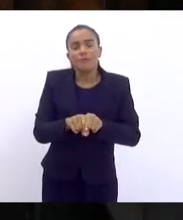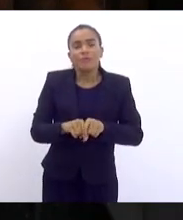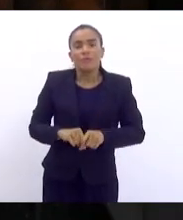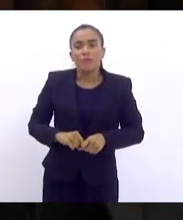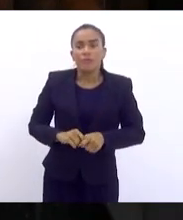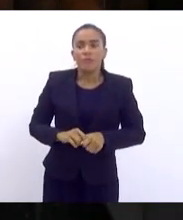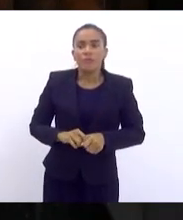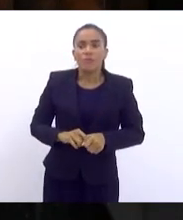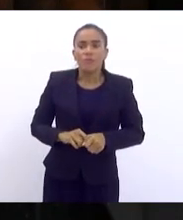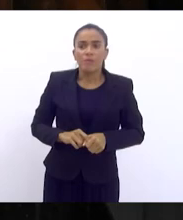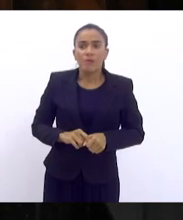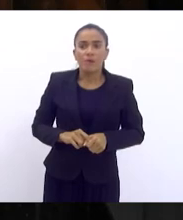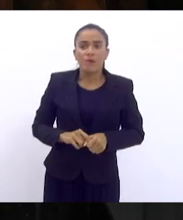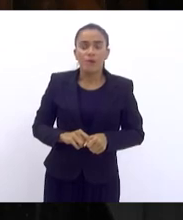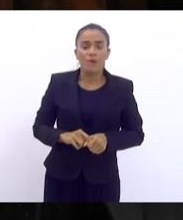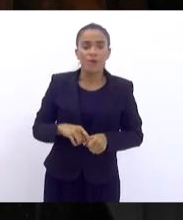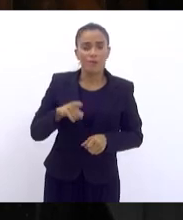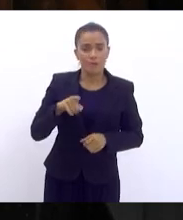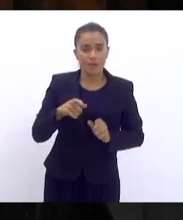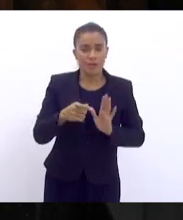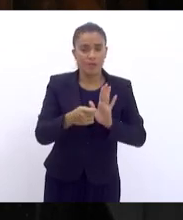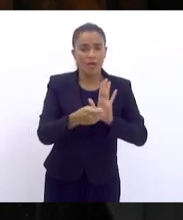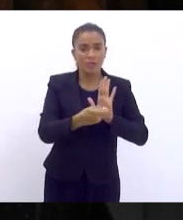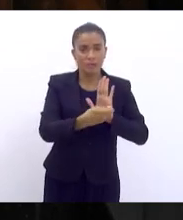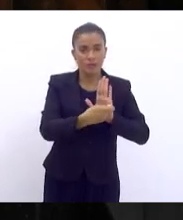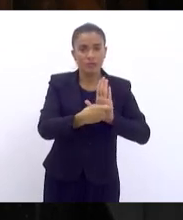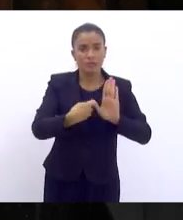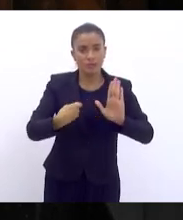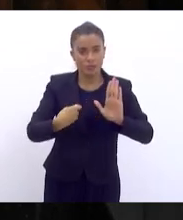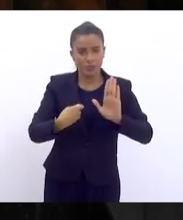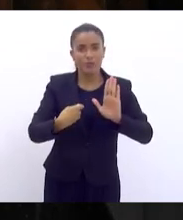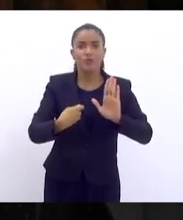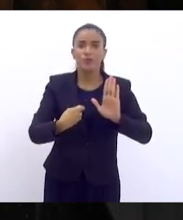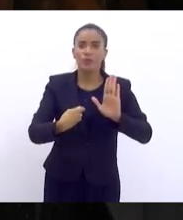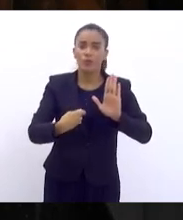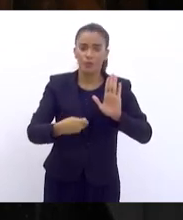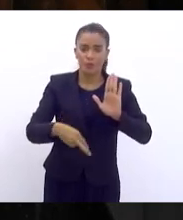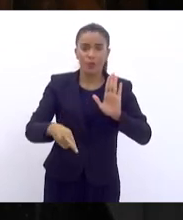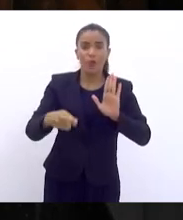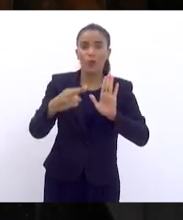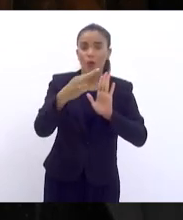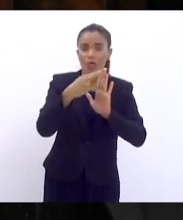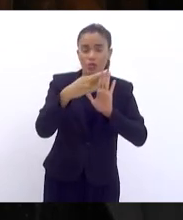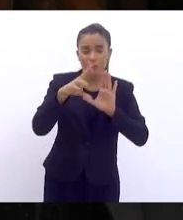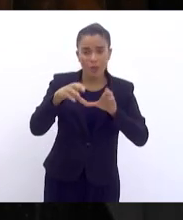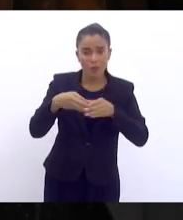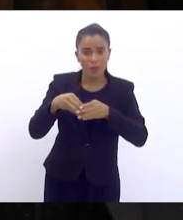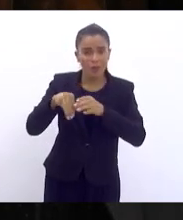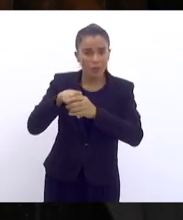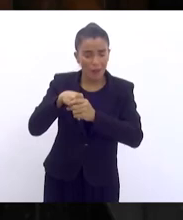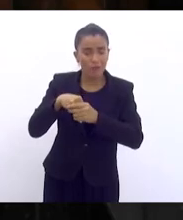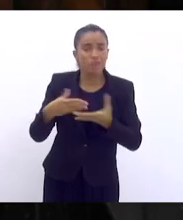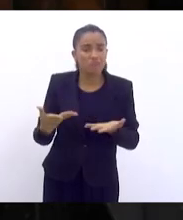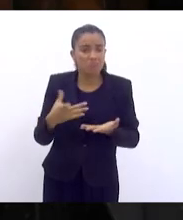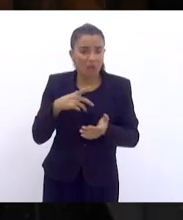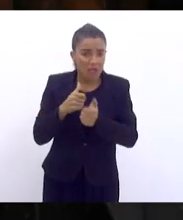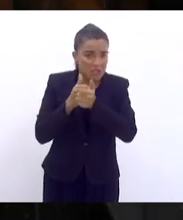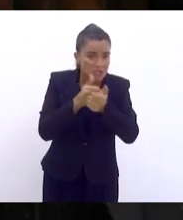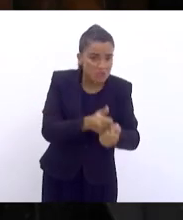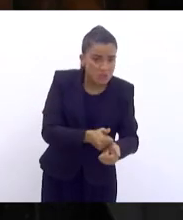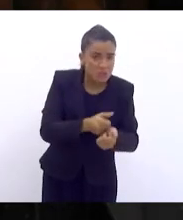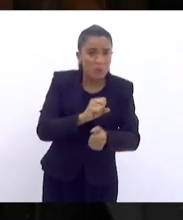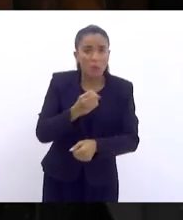isso está escrito no regimento interno. Se quer se seguir ou não,